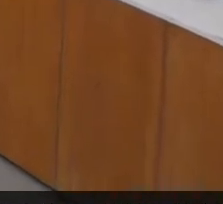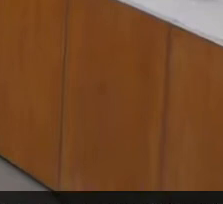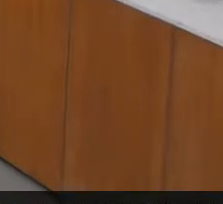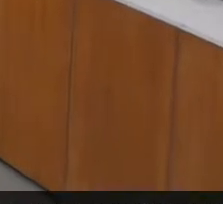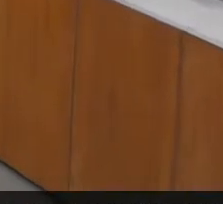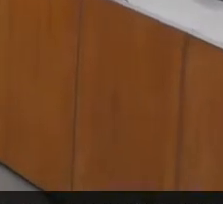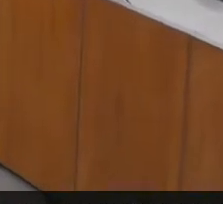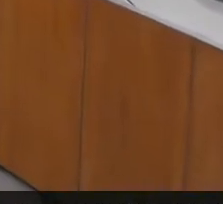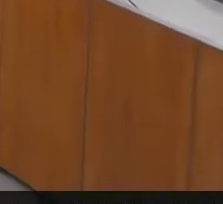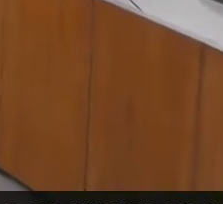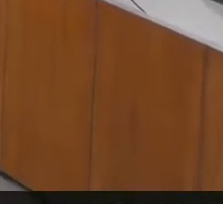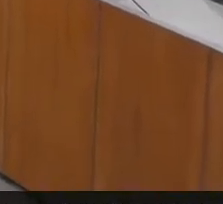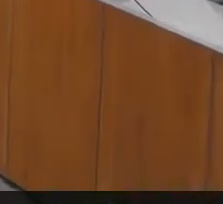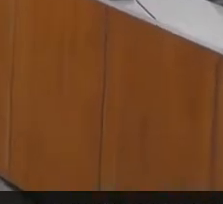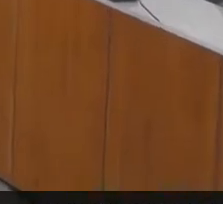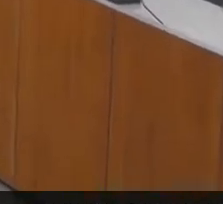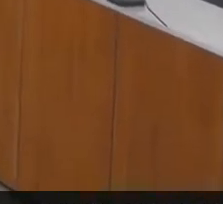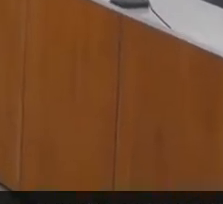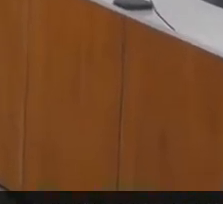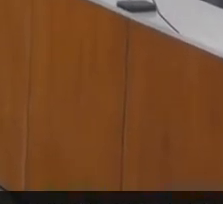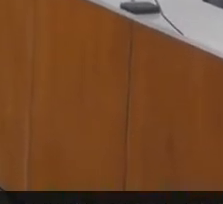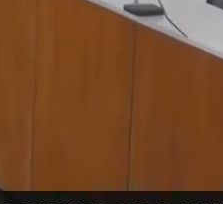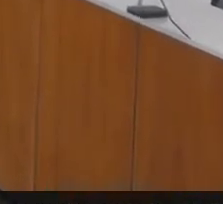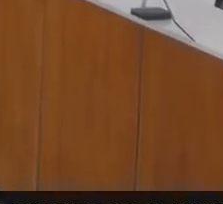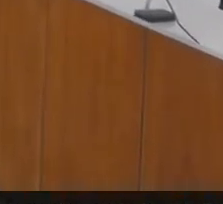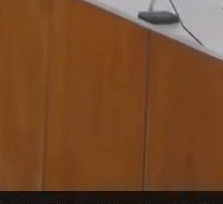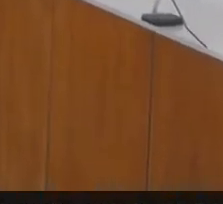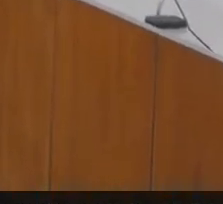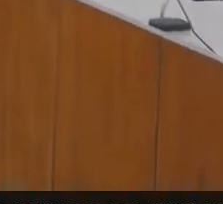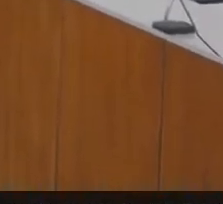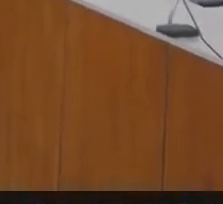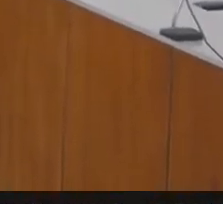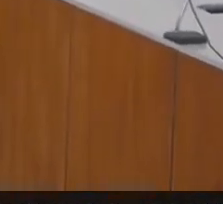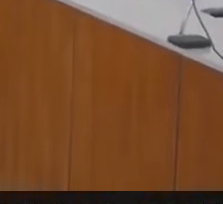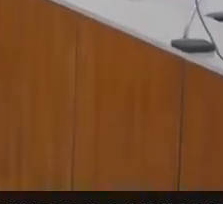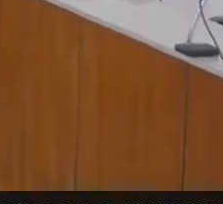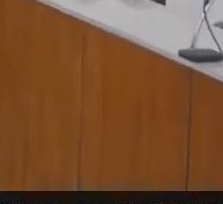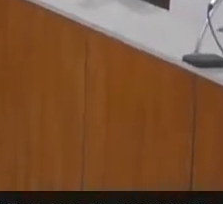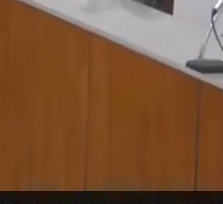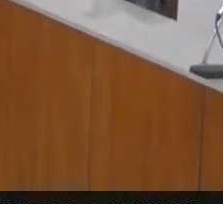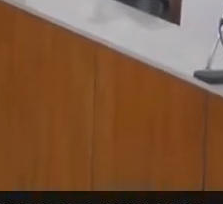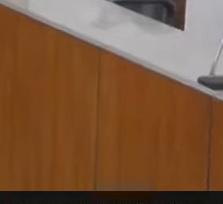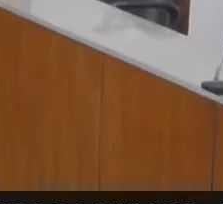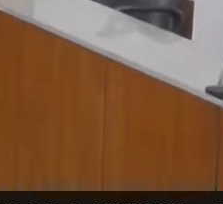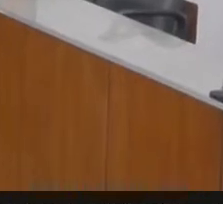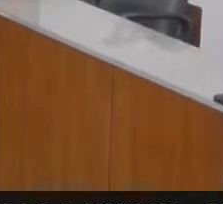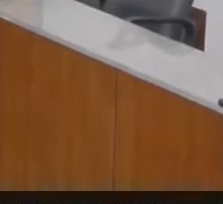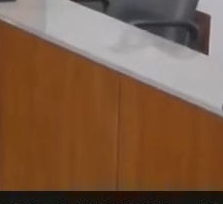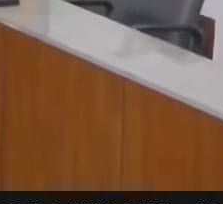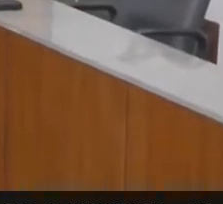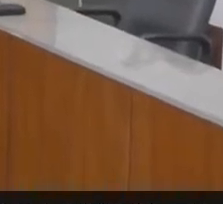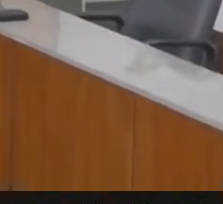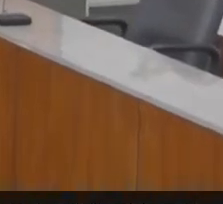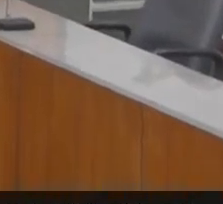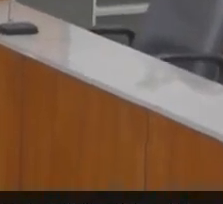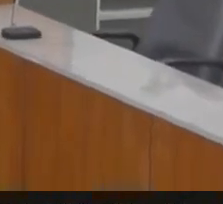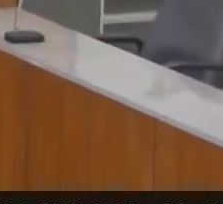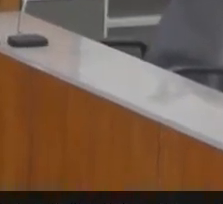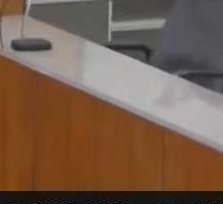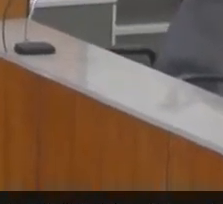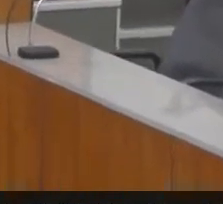destina a receber, discutir e votar proposições da comissão e debater a metodologia